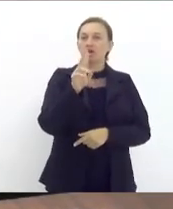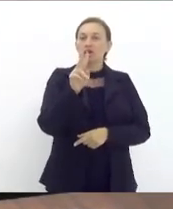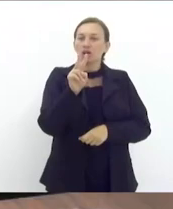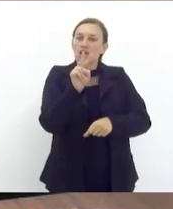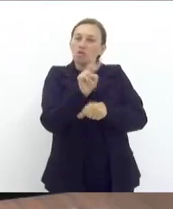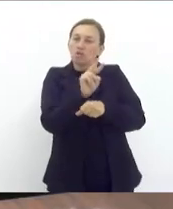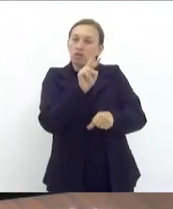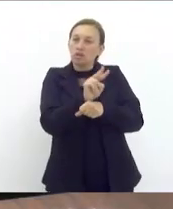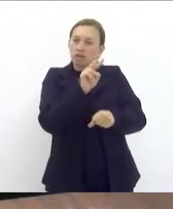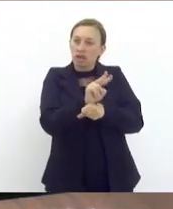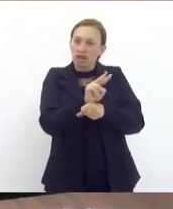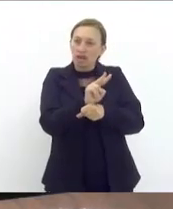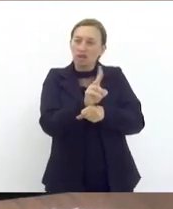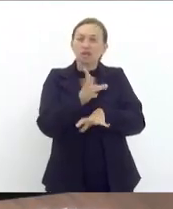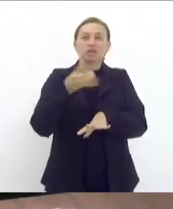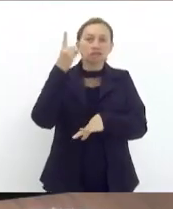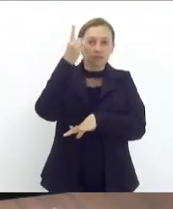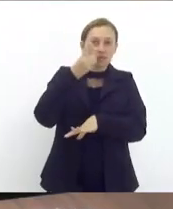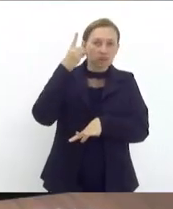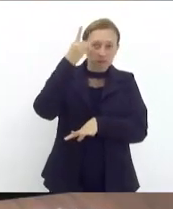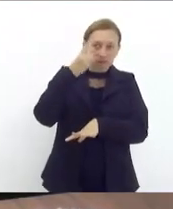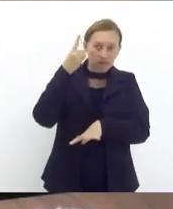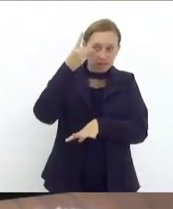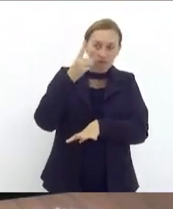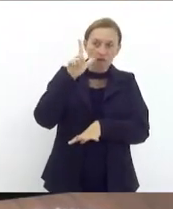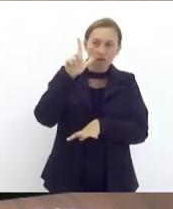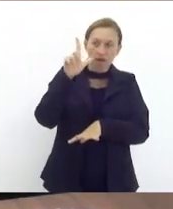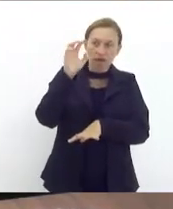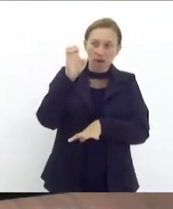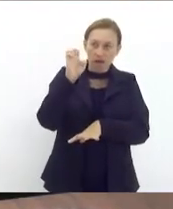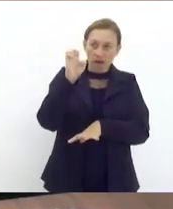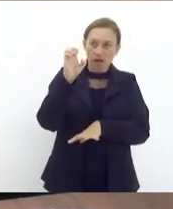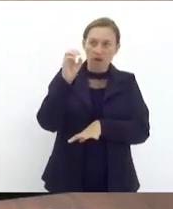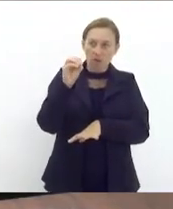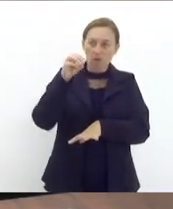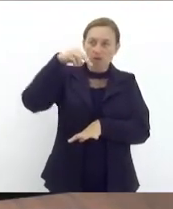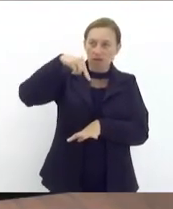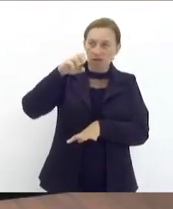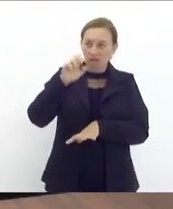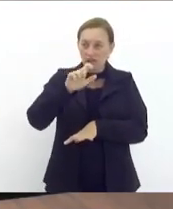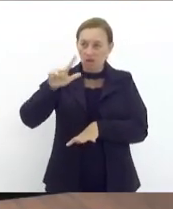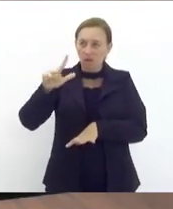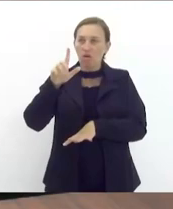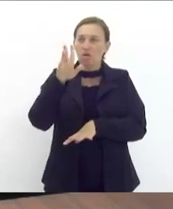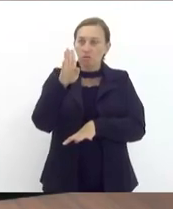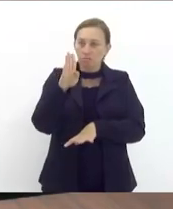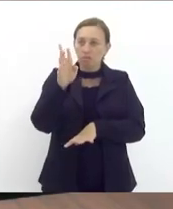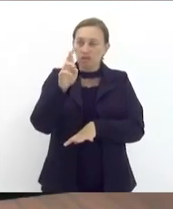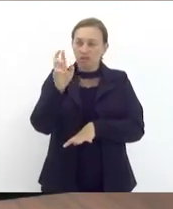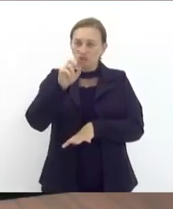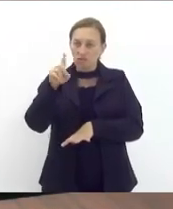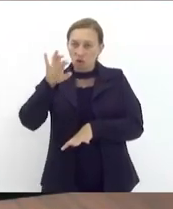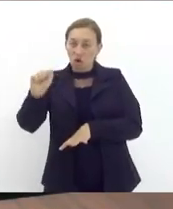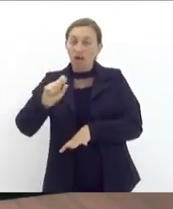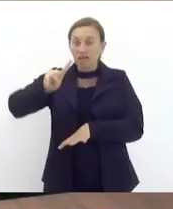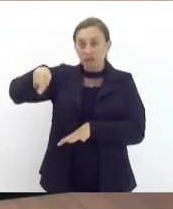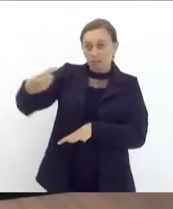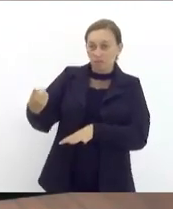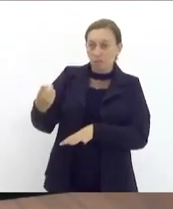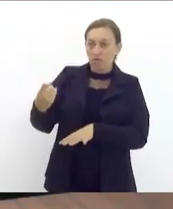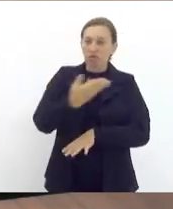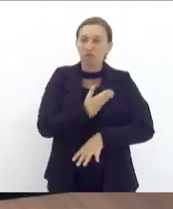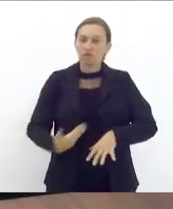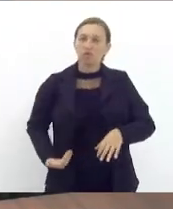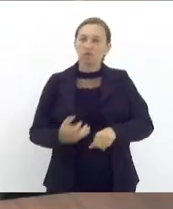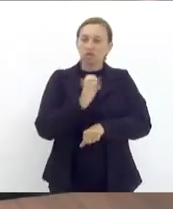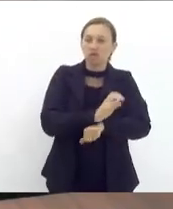foi deputado federal pelo antigo Estado da Guanabara. Logo depois, também, o Leonel Brizola se torna governador do Estado do Rio de Janeiro e